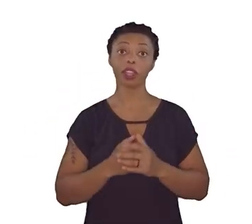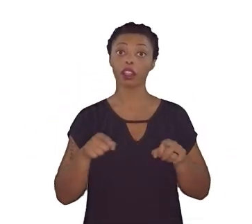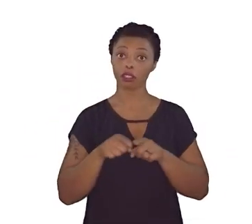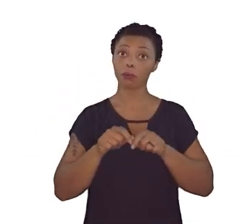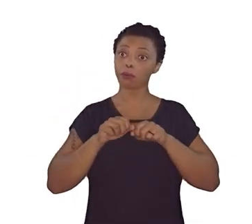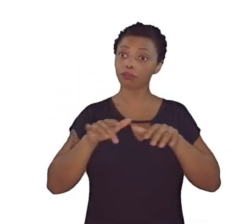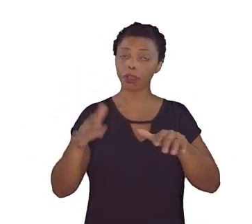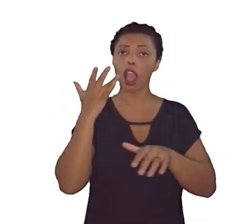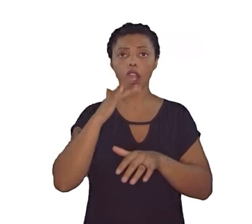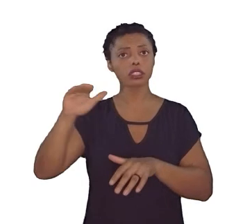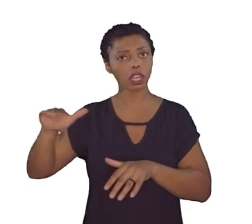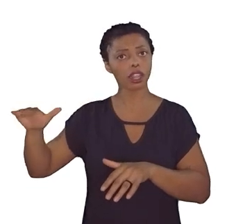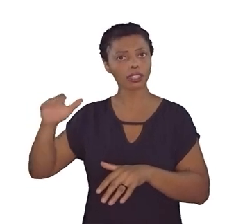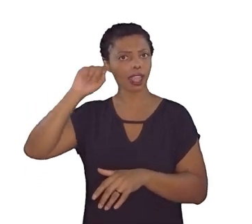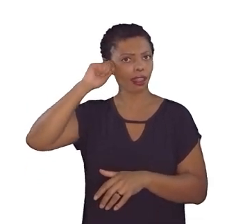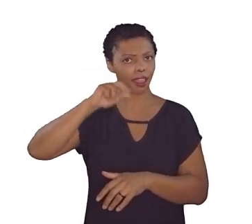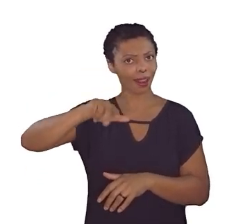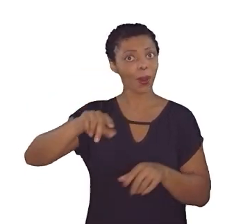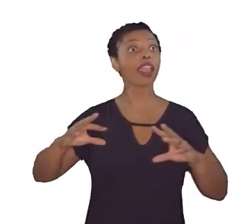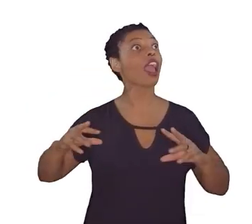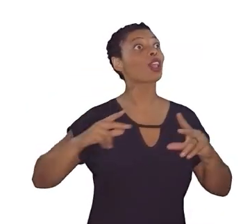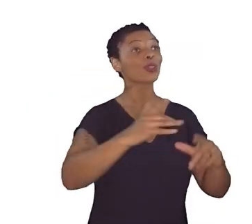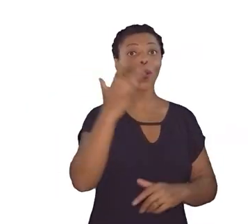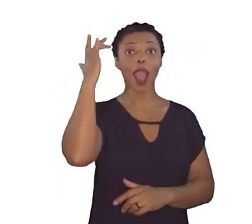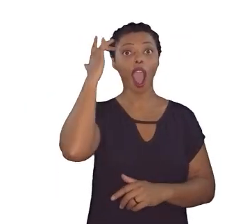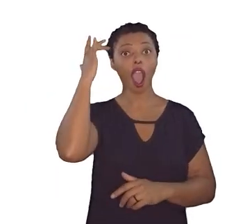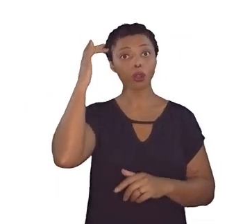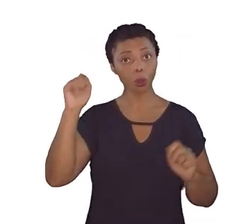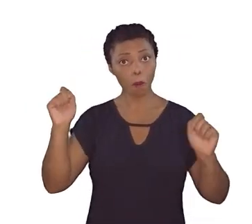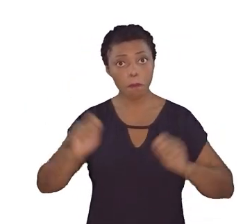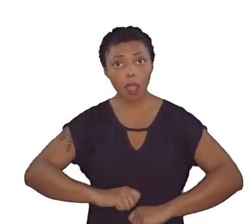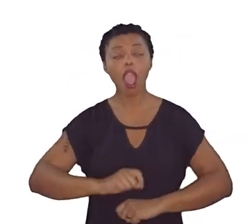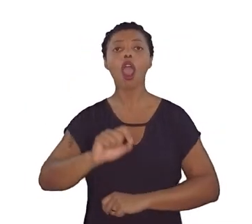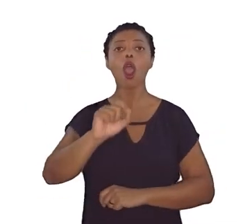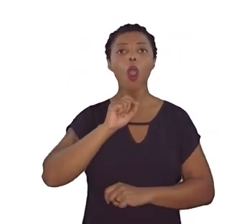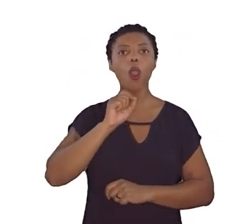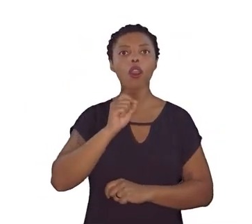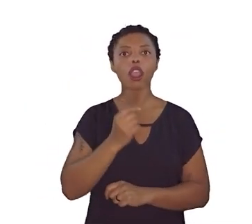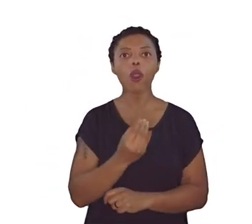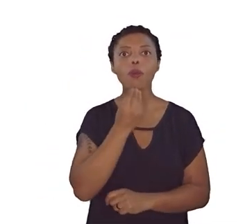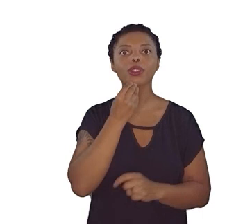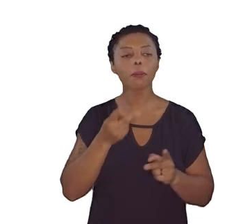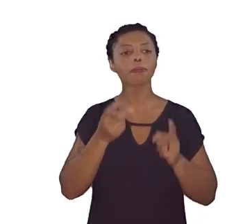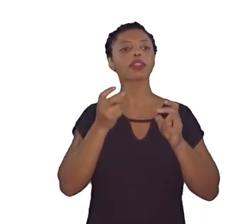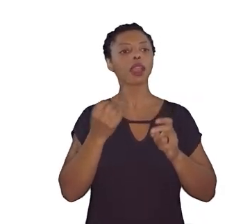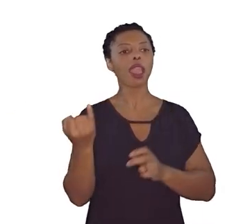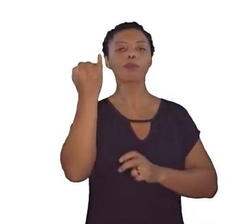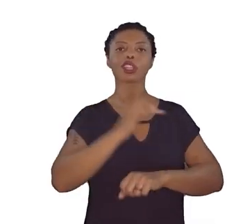crianças não negras e a todos os adultos, dando a oportunidade de perceber a importância do antirracismo,